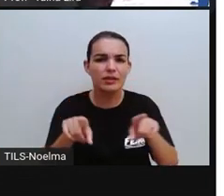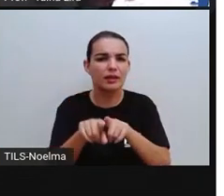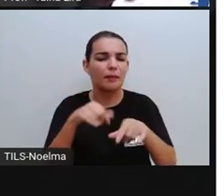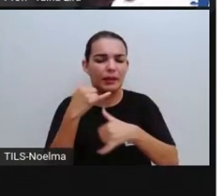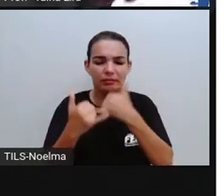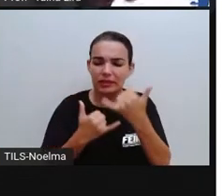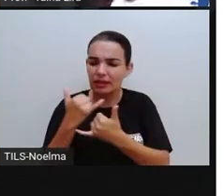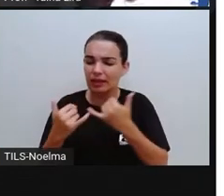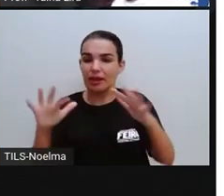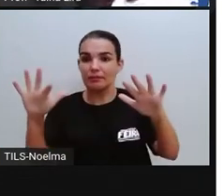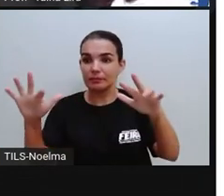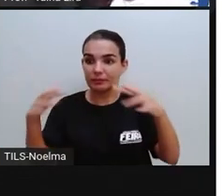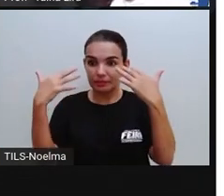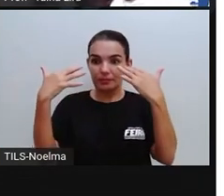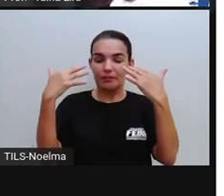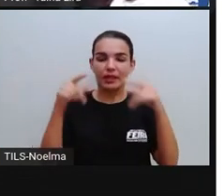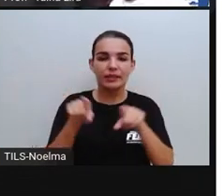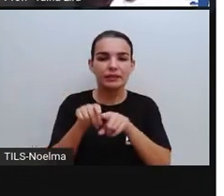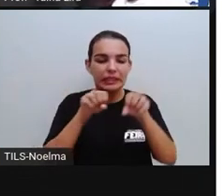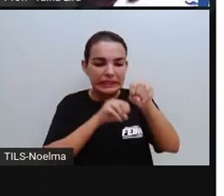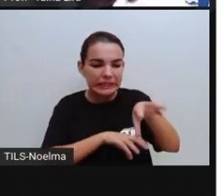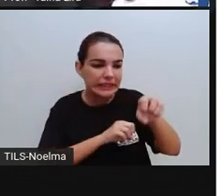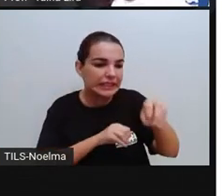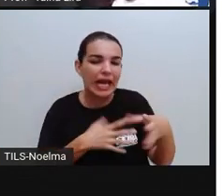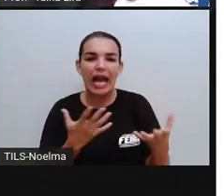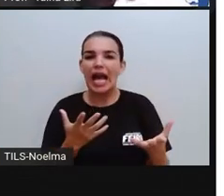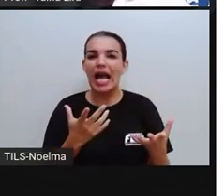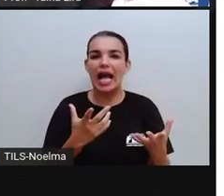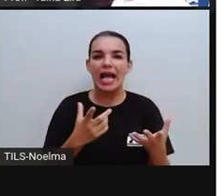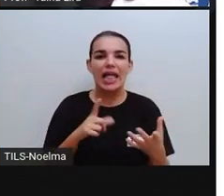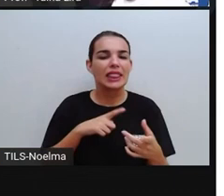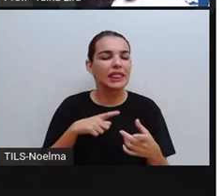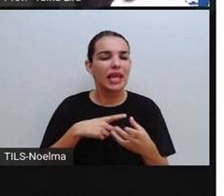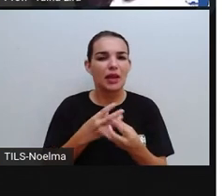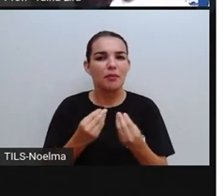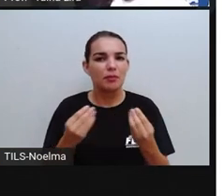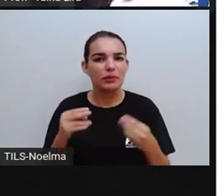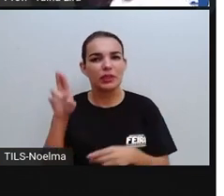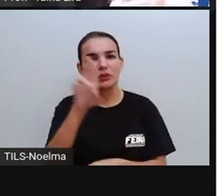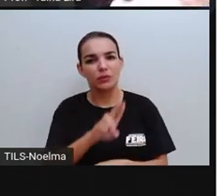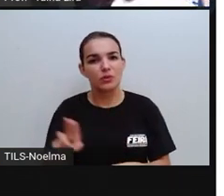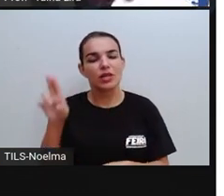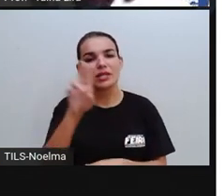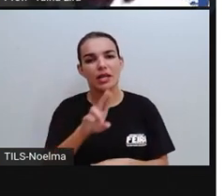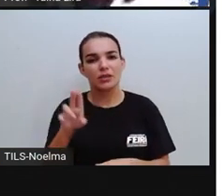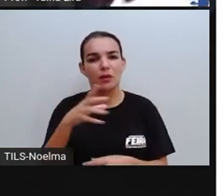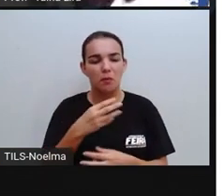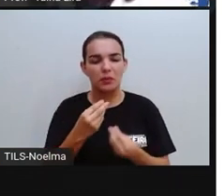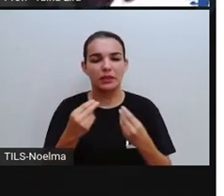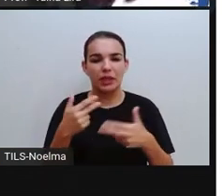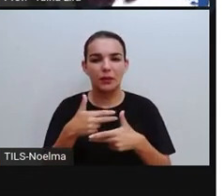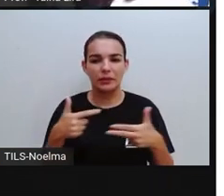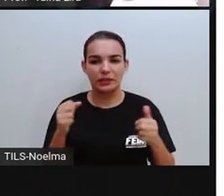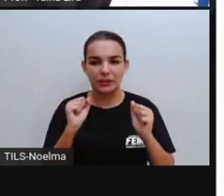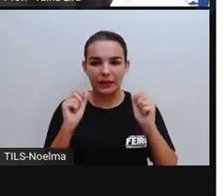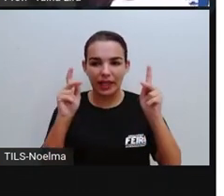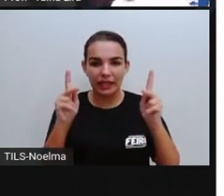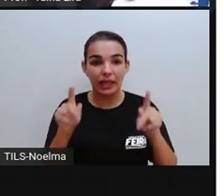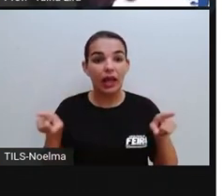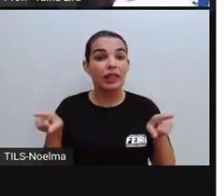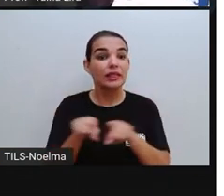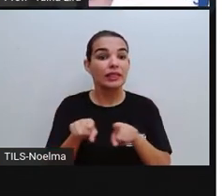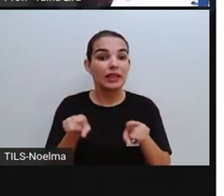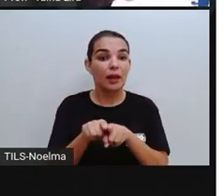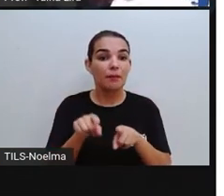né, de trazer, de ensinar várias coisas, então nós podemos aí utilizar a internet para várias coisas, tá? E